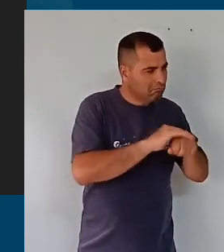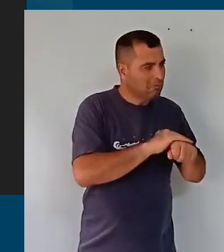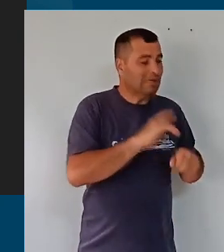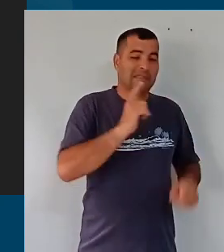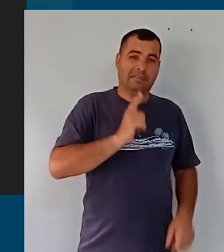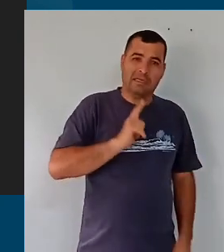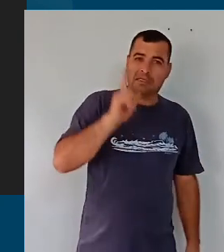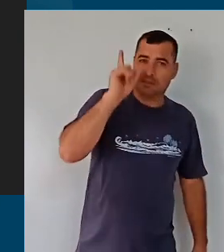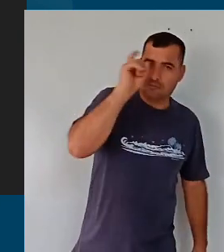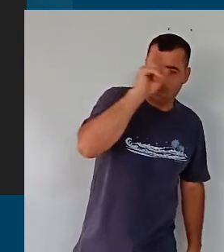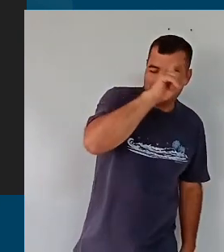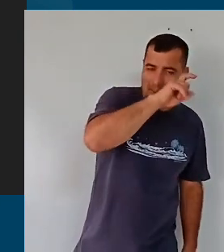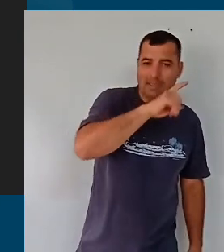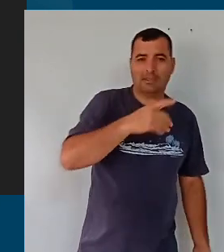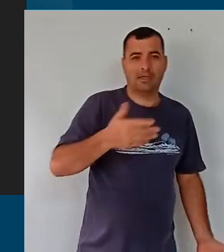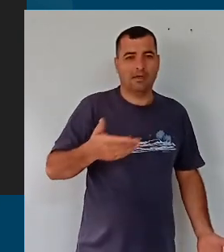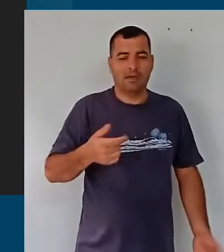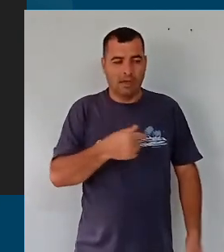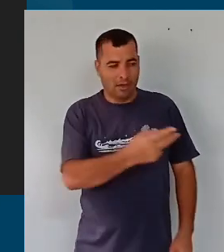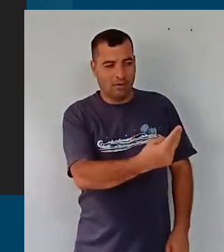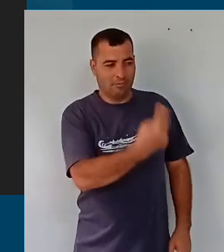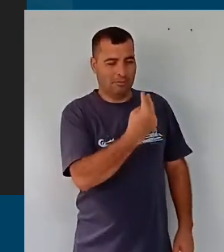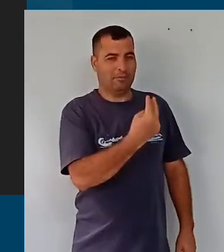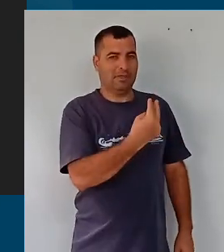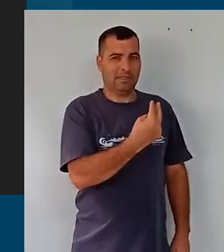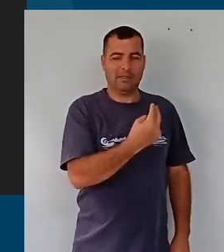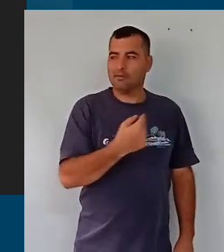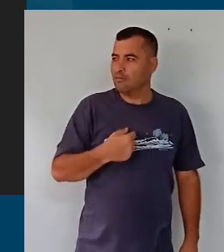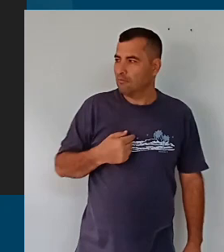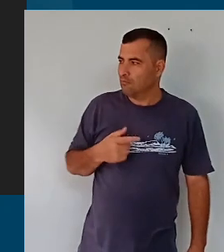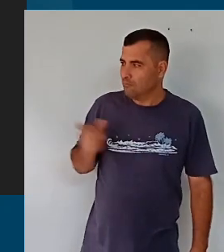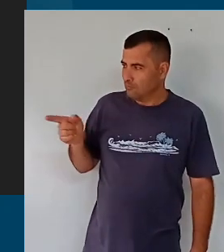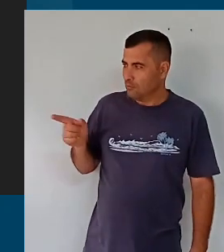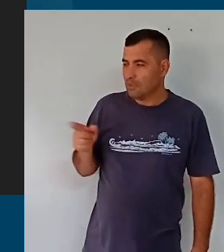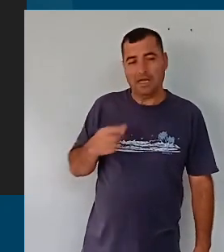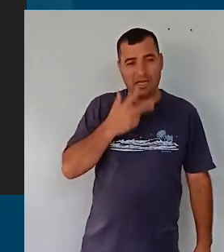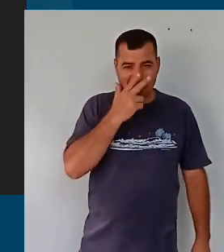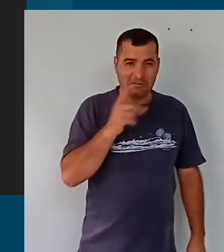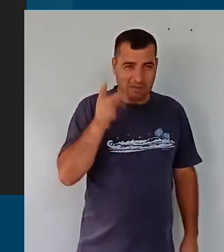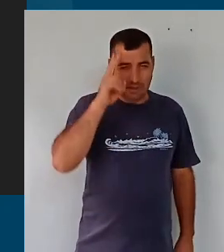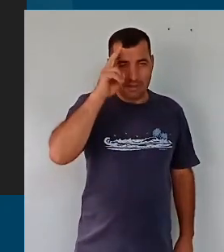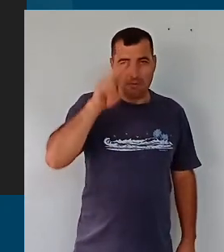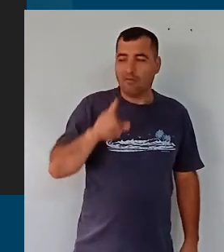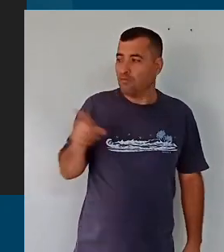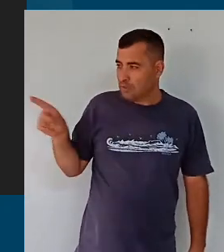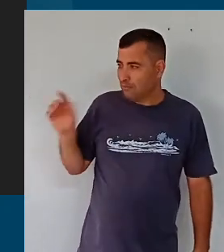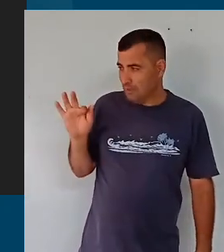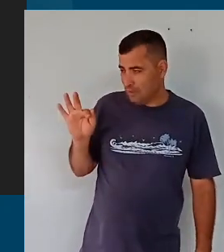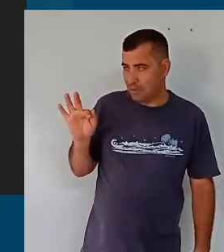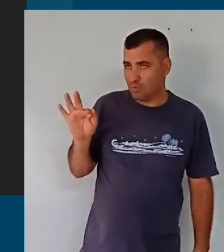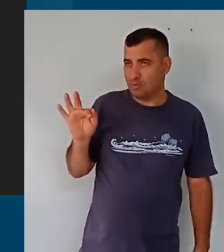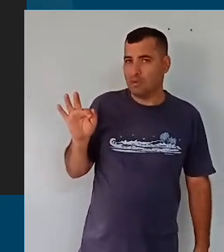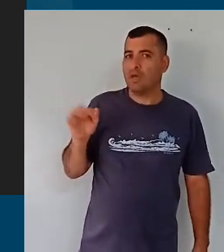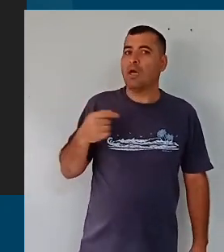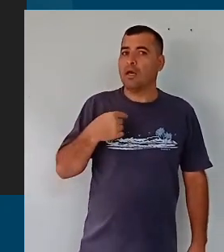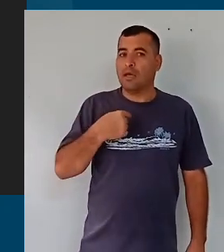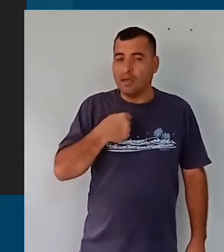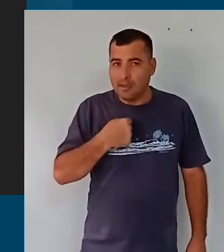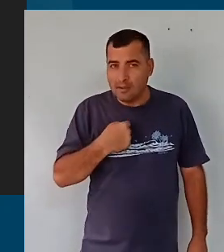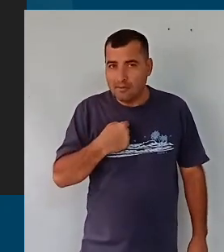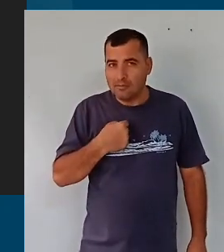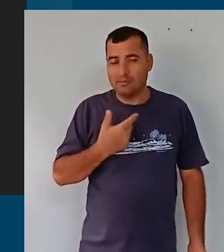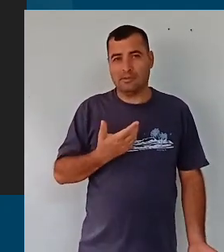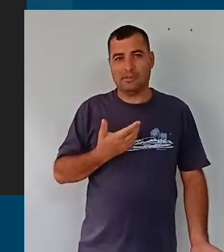das dificuldades que a gente vinha enfrentando, ela olhou para mim, Cenise, eu acho que você vai lembrar disso, disse assim, Fernando, eu ainda